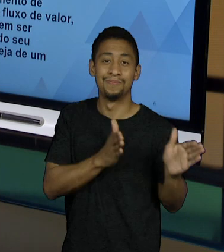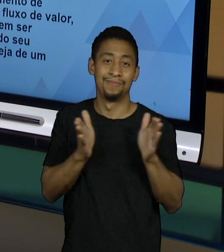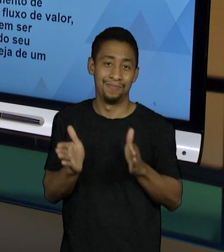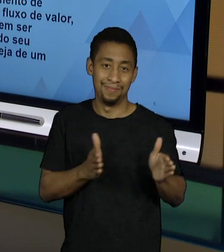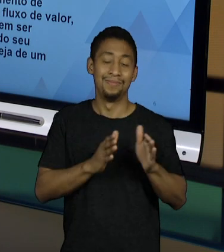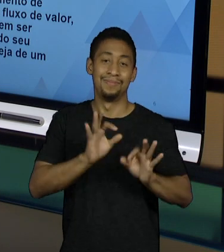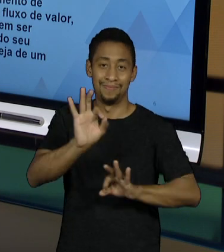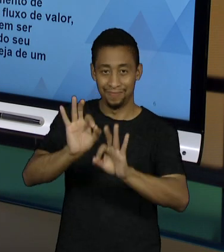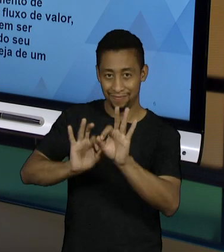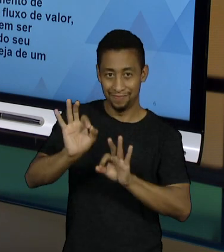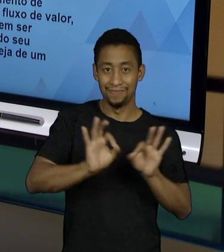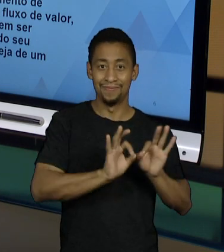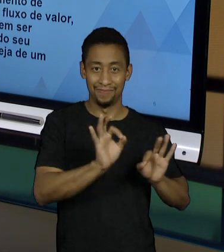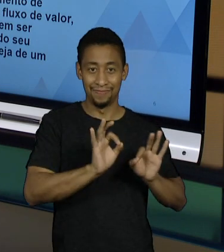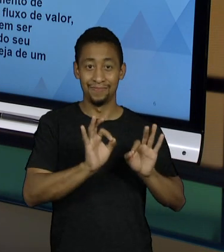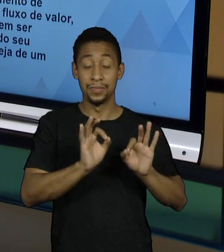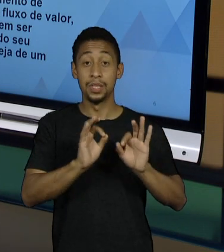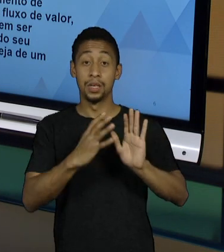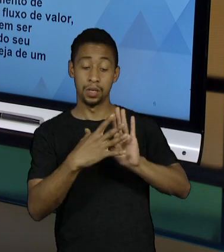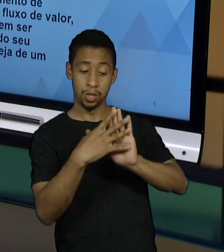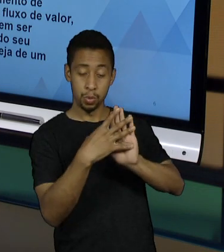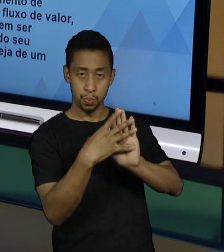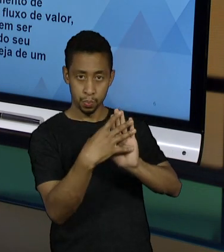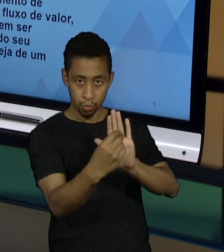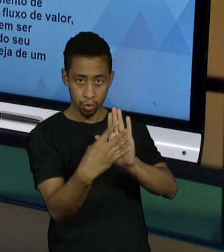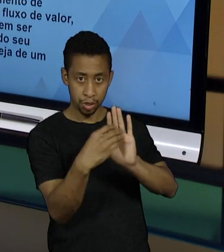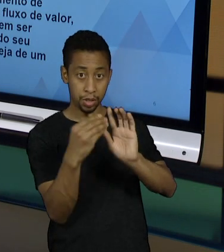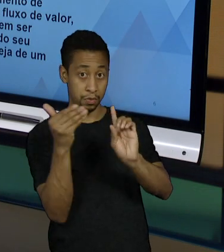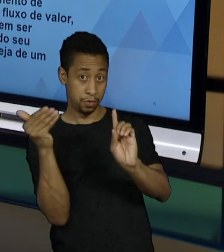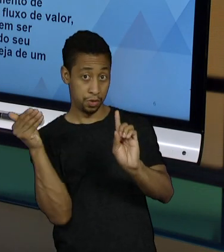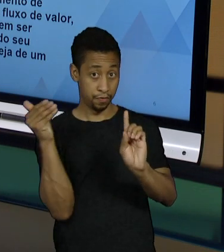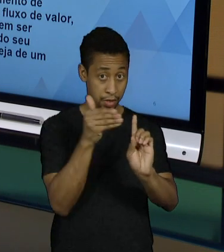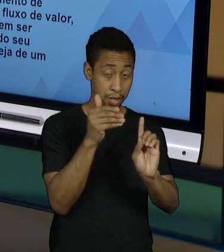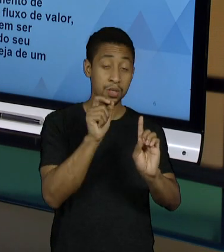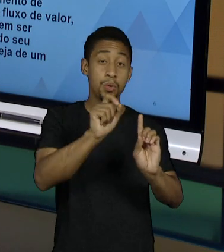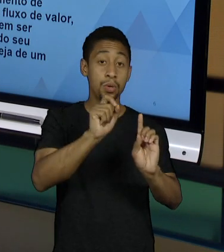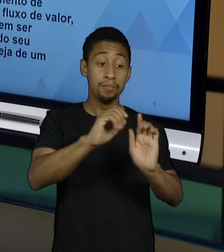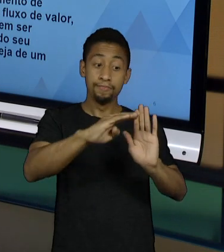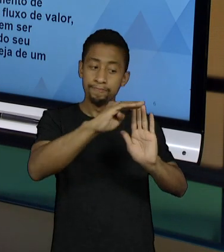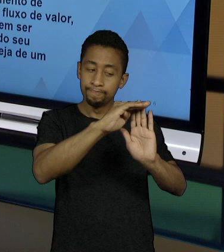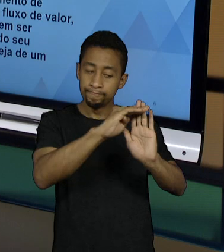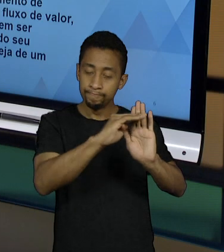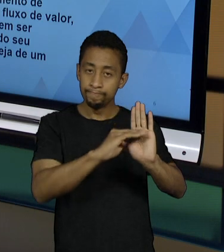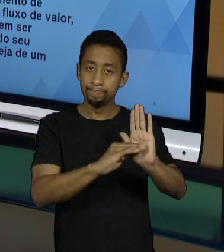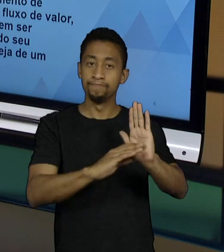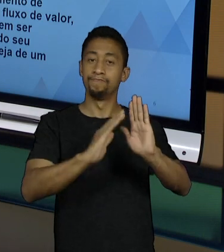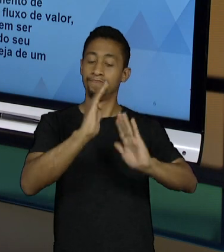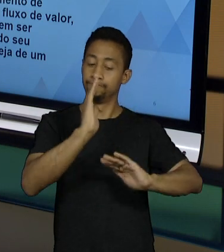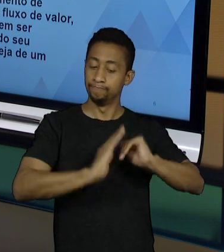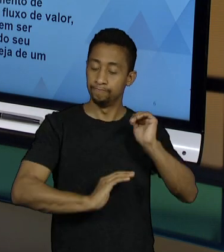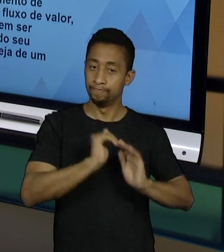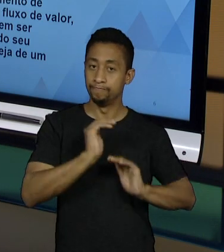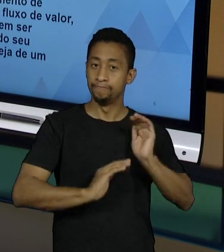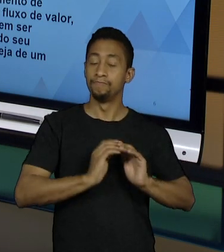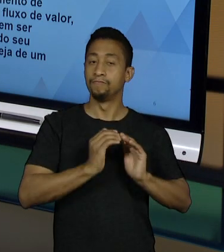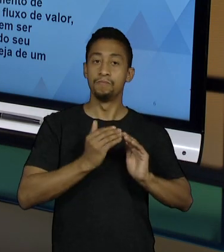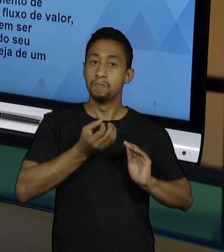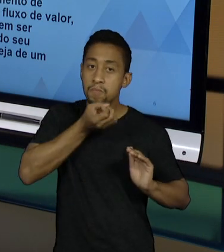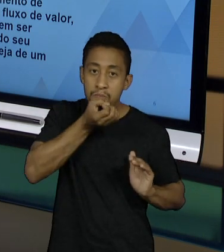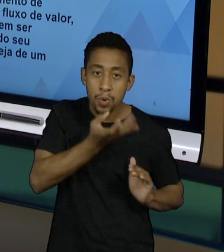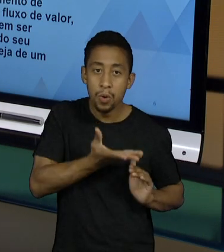referência, o que ele traz? Ele traz melhores práticas de como e aonde utilizar